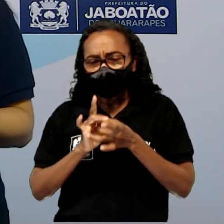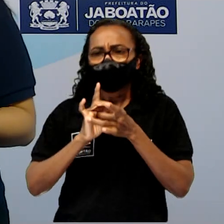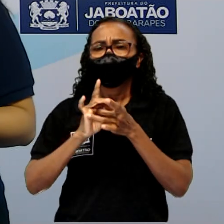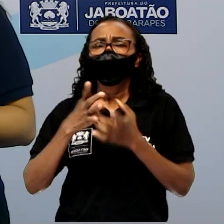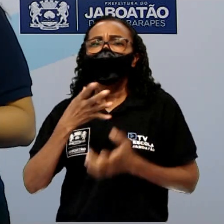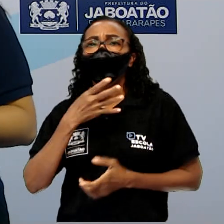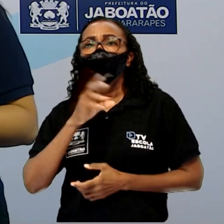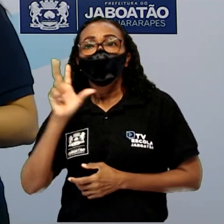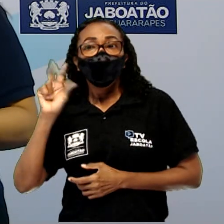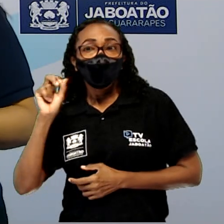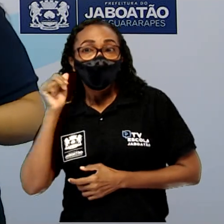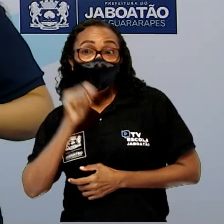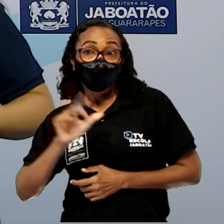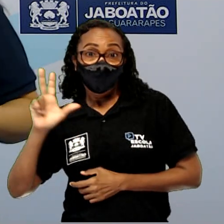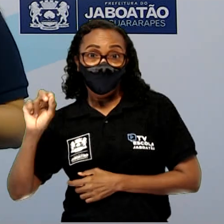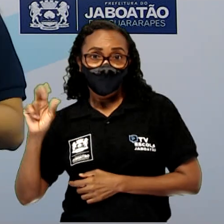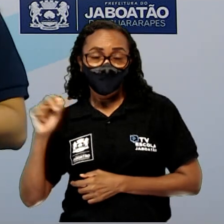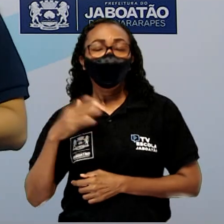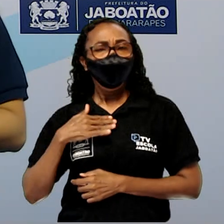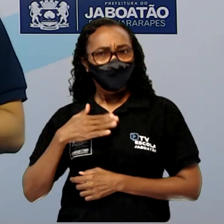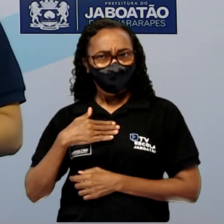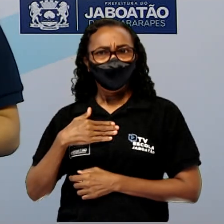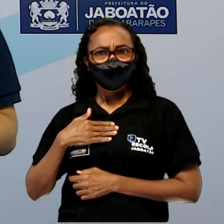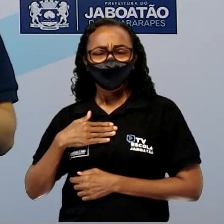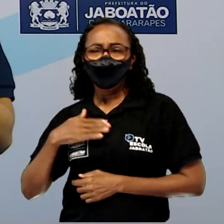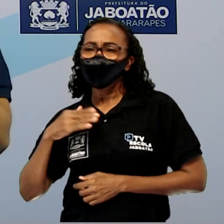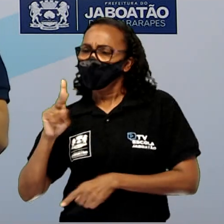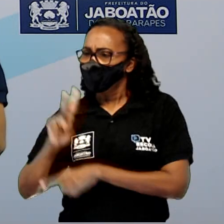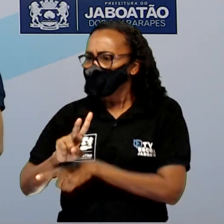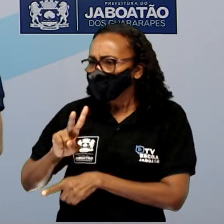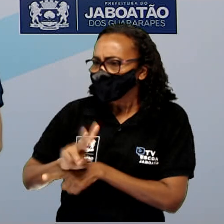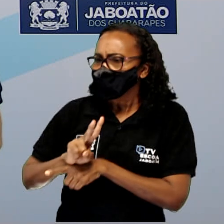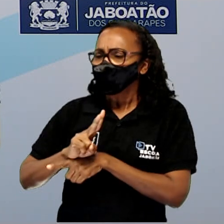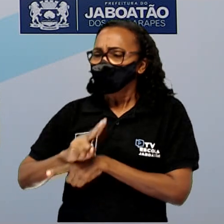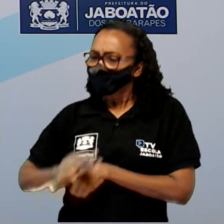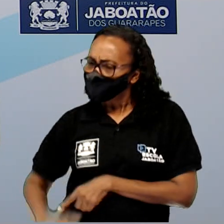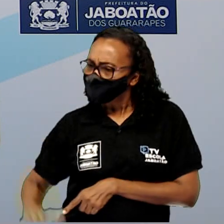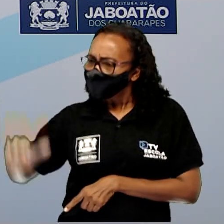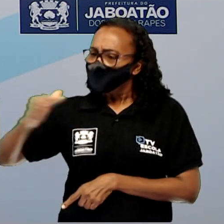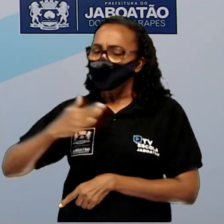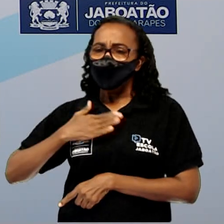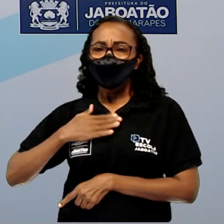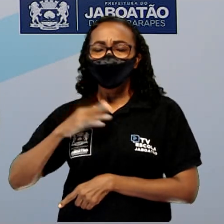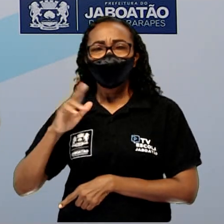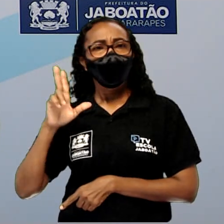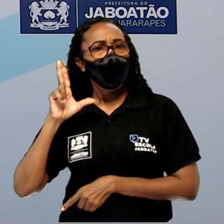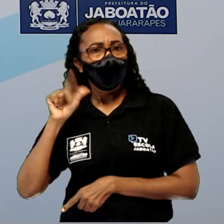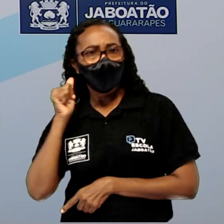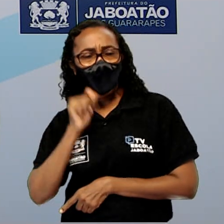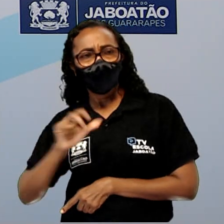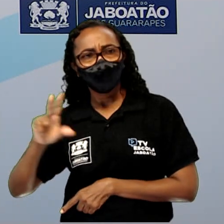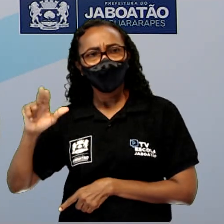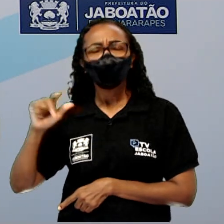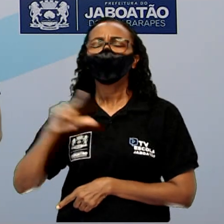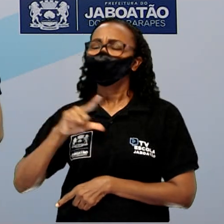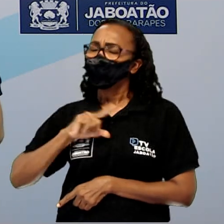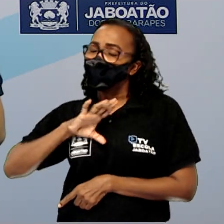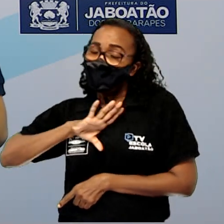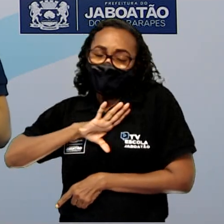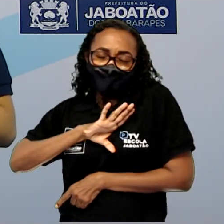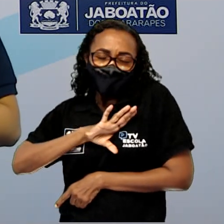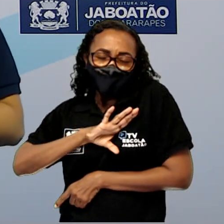fui criada pela minha avó, fui cuidada pela minha avó desde pequena e, por isso, eu tinha muito amor e muito afeto